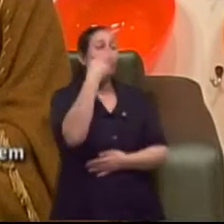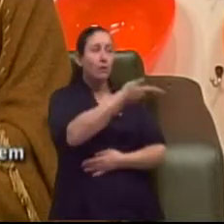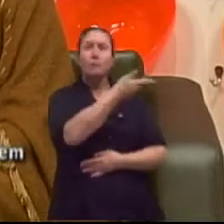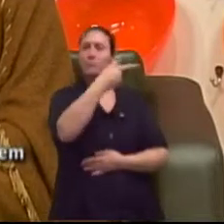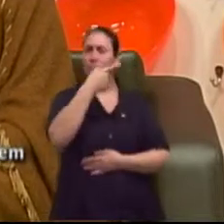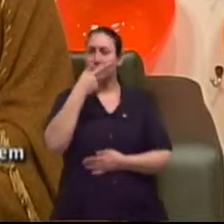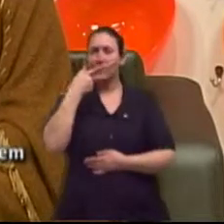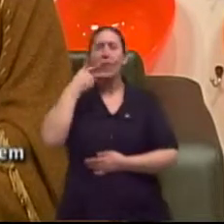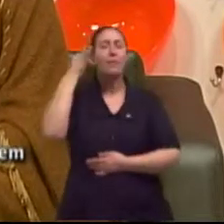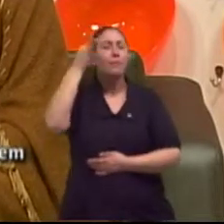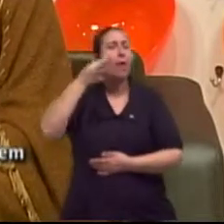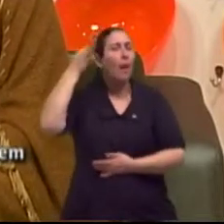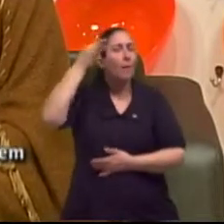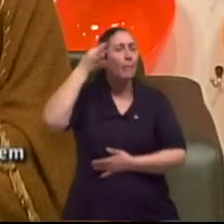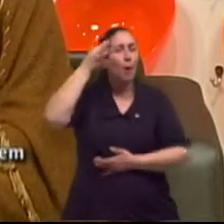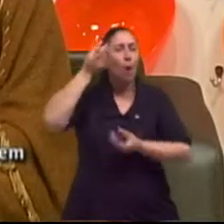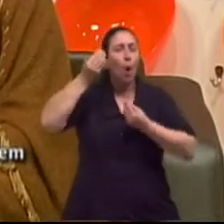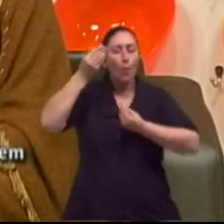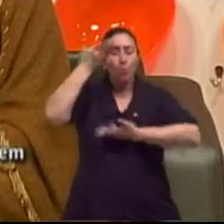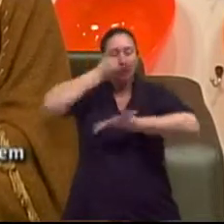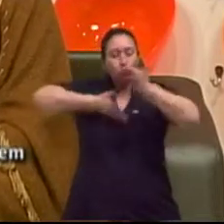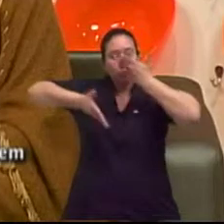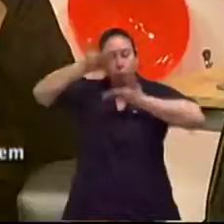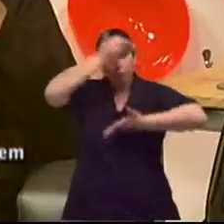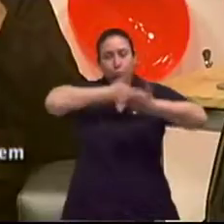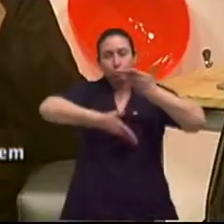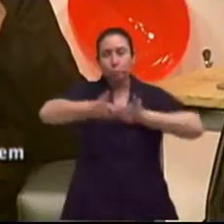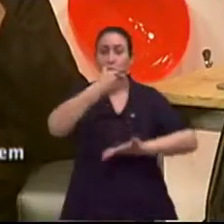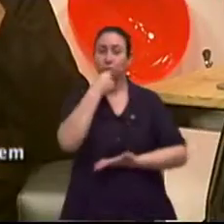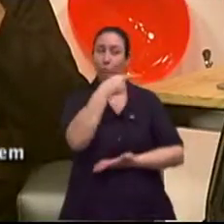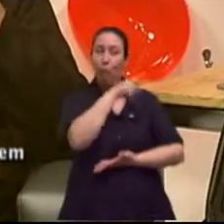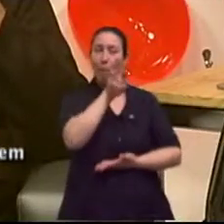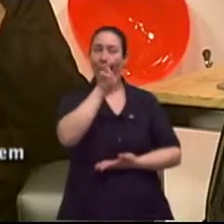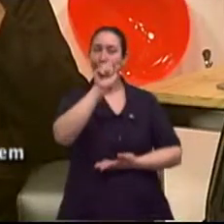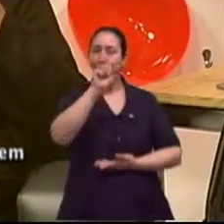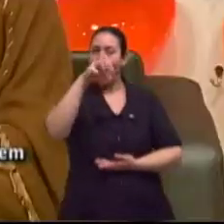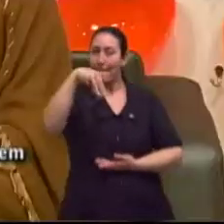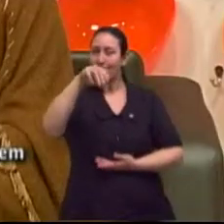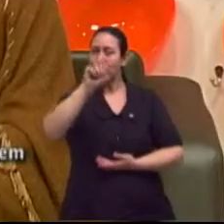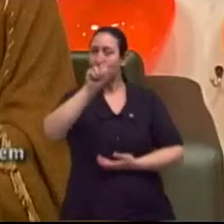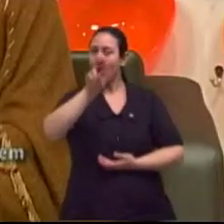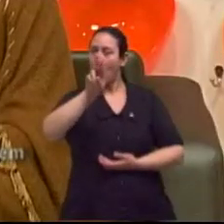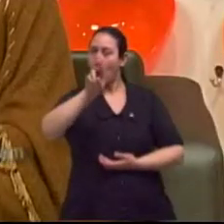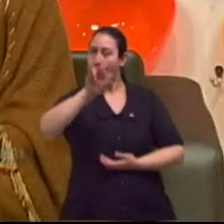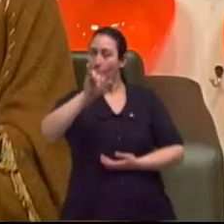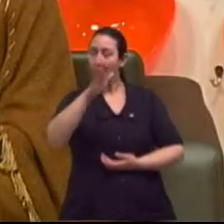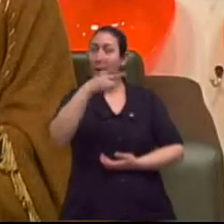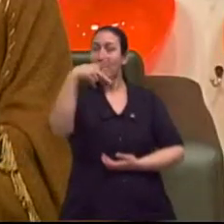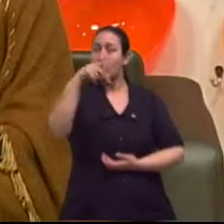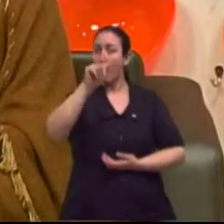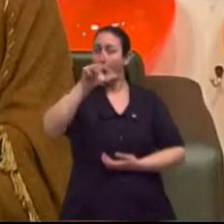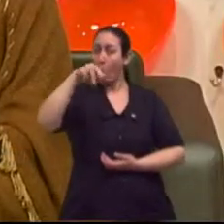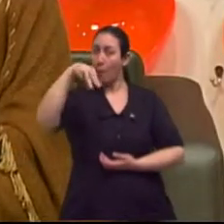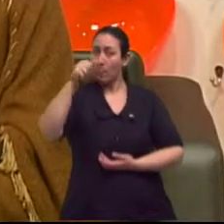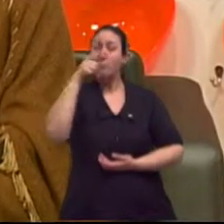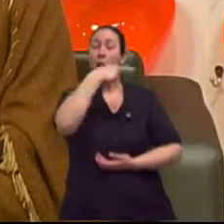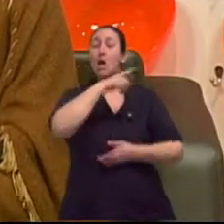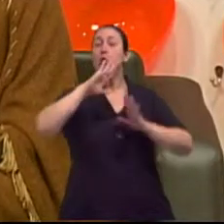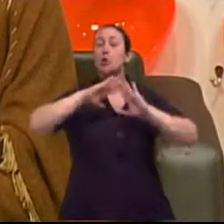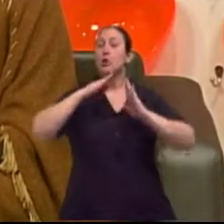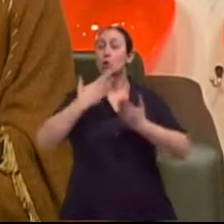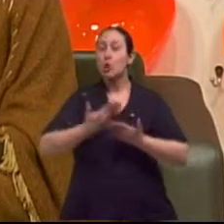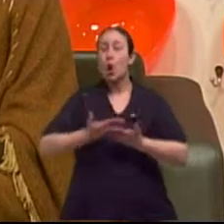integrativas com o terapeuta natural e complementar, a Mauri Palma, formado pela Escola de Medicina Chinesa Neijin